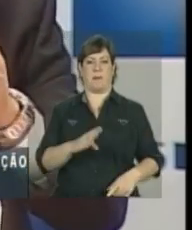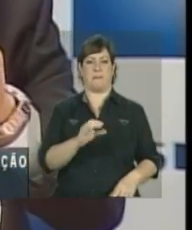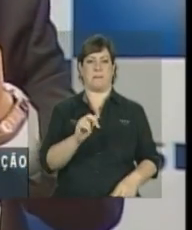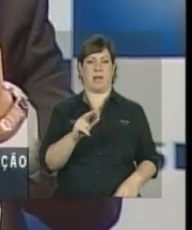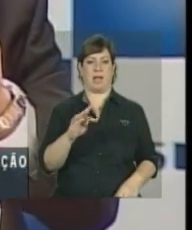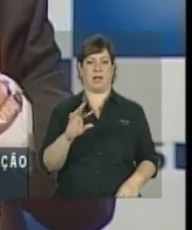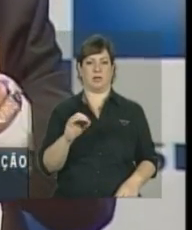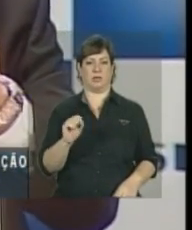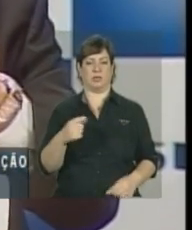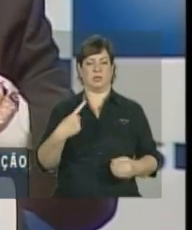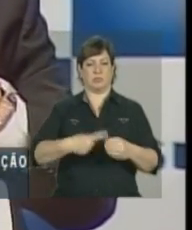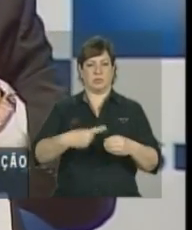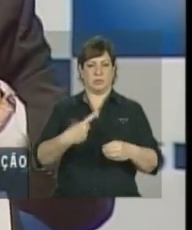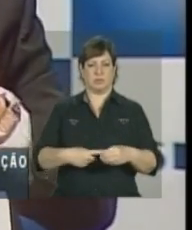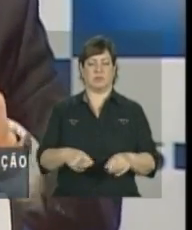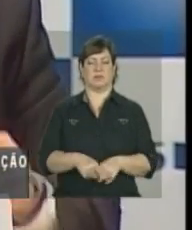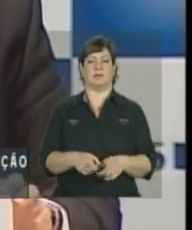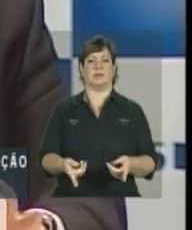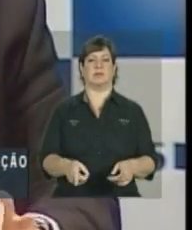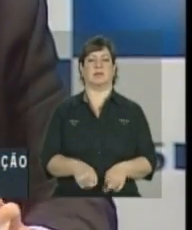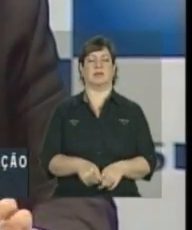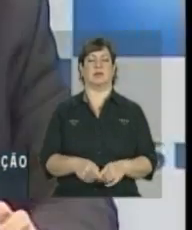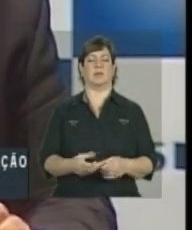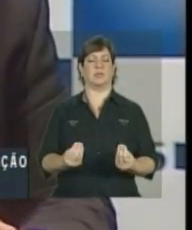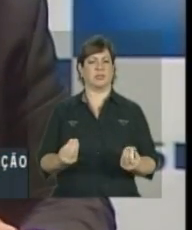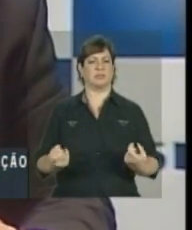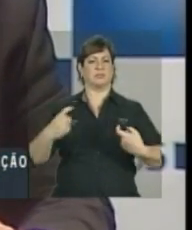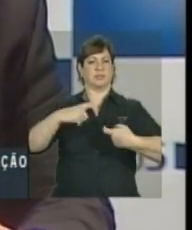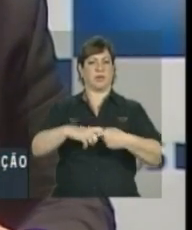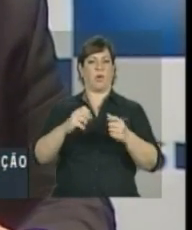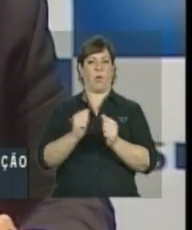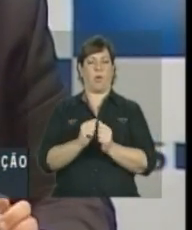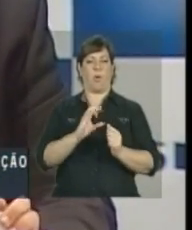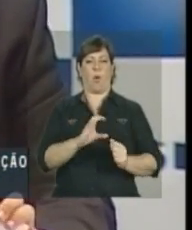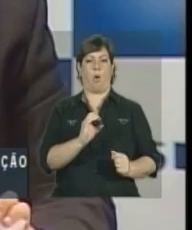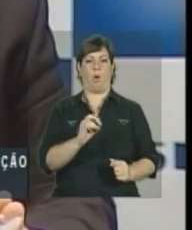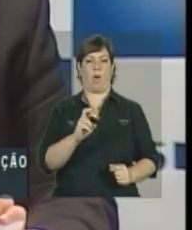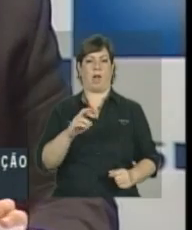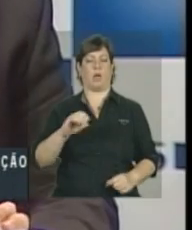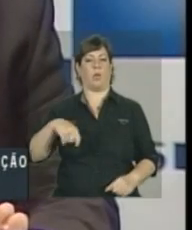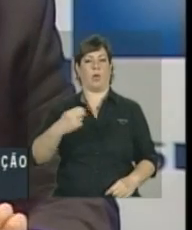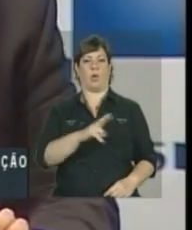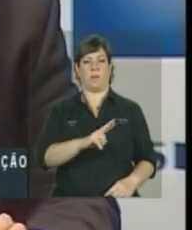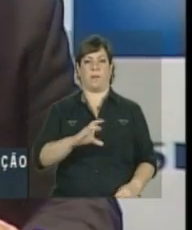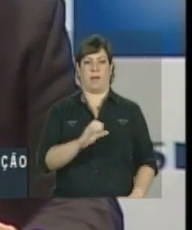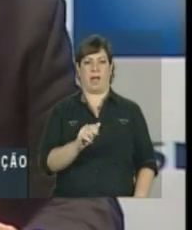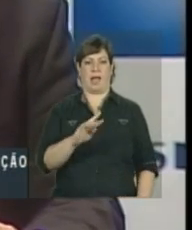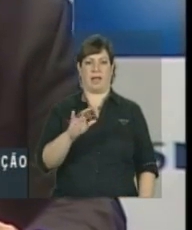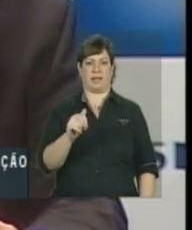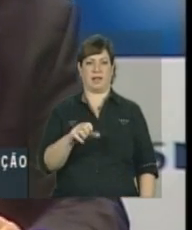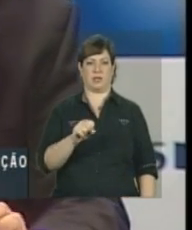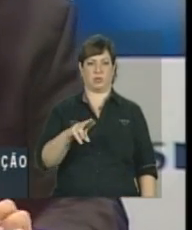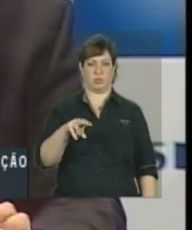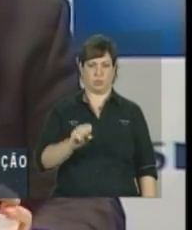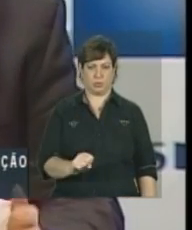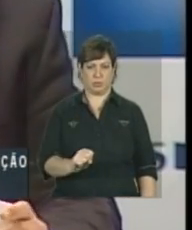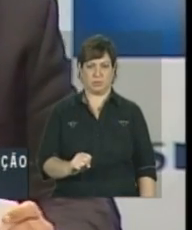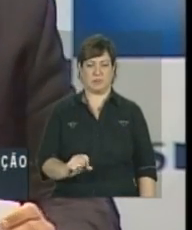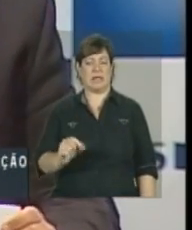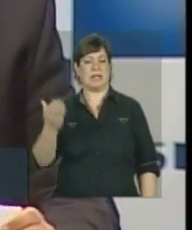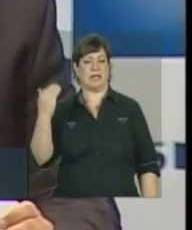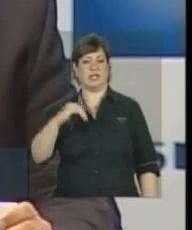sobretudo, uma grande parceria que nós temos com os Correios, que é a Carta SUS, desde janeiro desse ano.